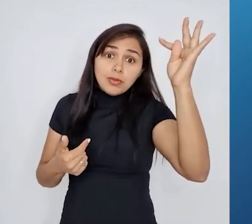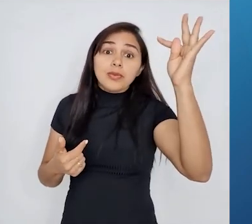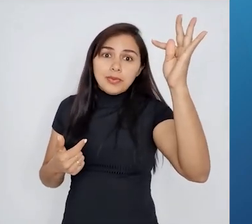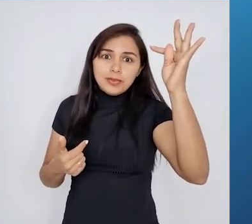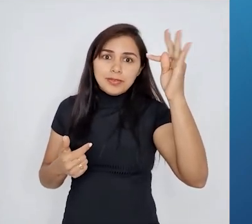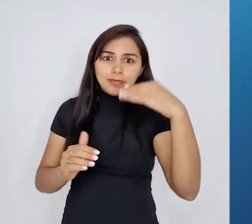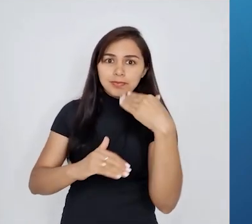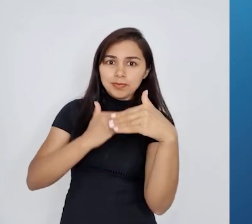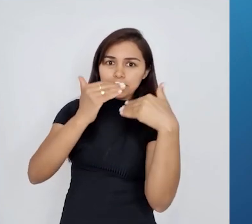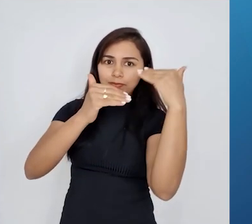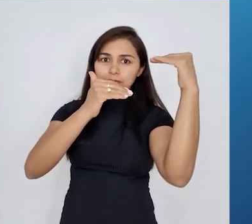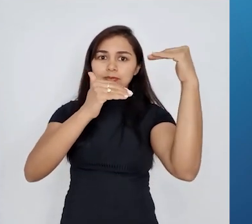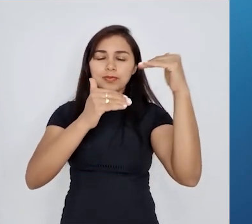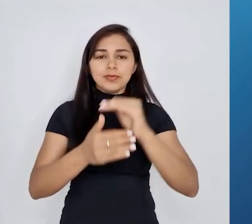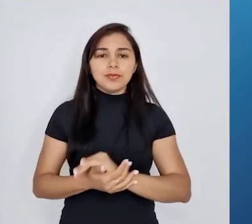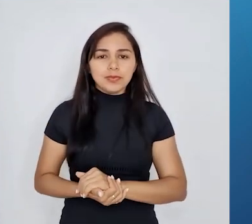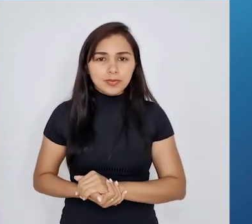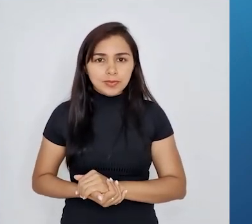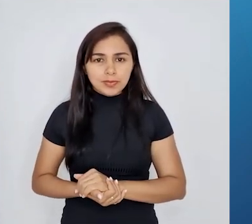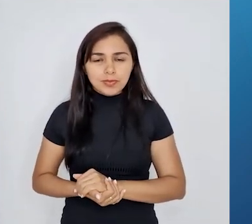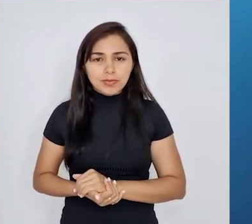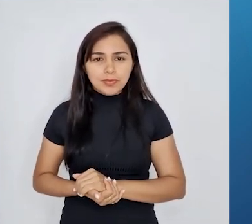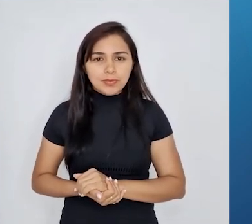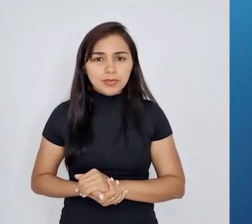proposta. Então, vamos lá.